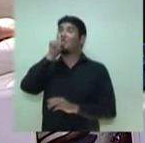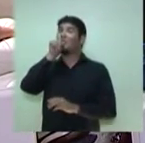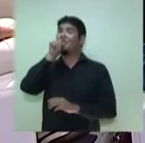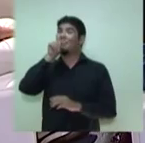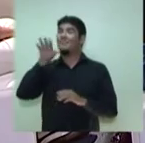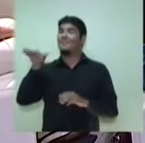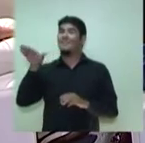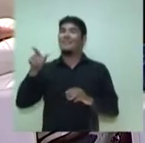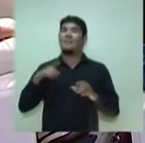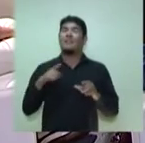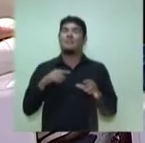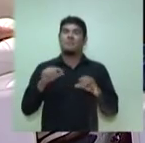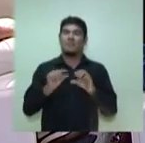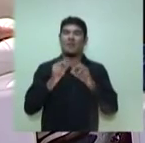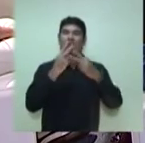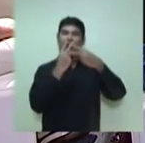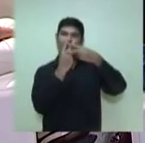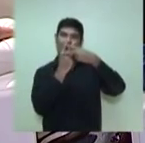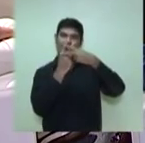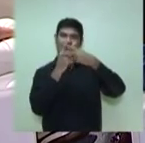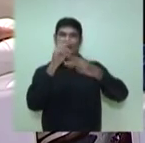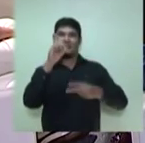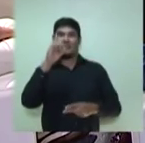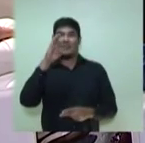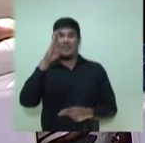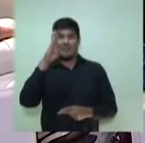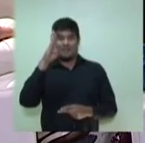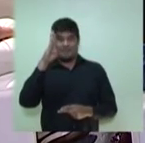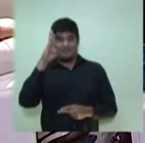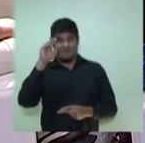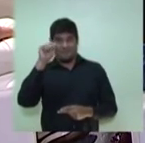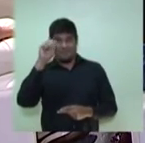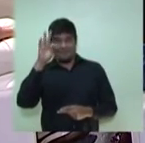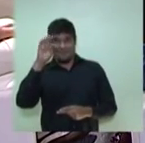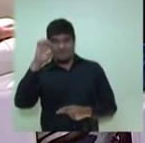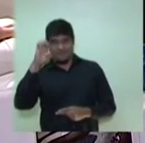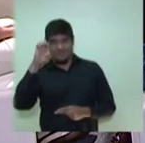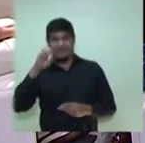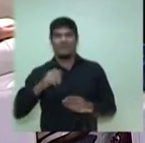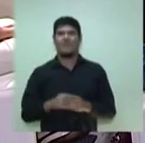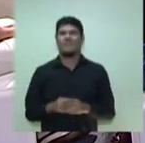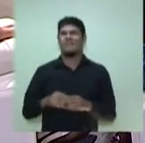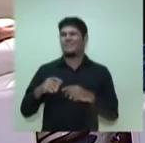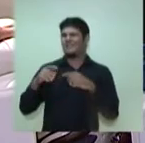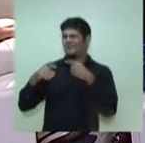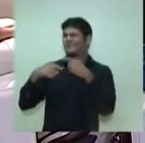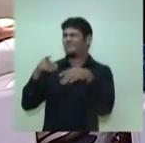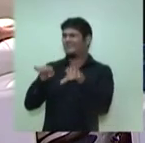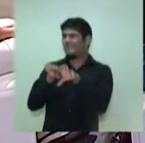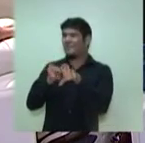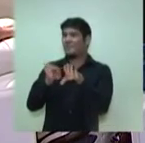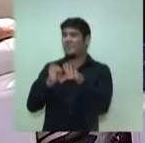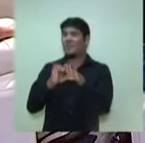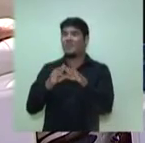a hashtag debateTVemTempo. Nós vamos ler a sua pergunta daqui a pouco. E também pode participar pelo WhatsApp